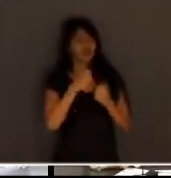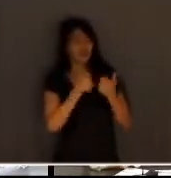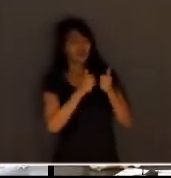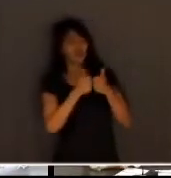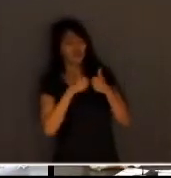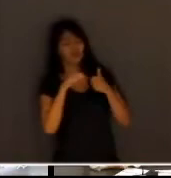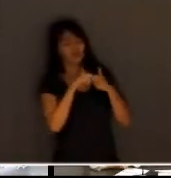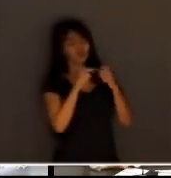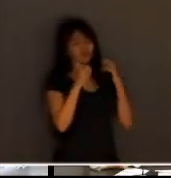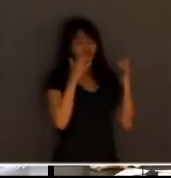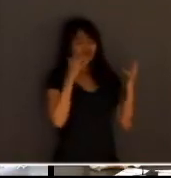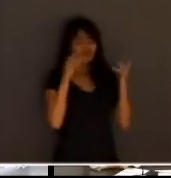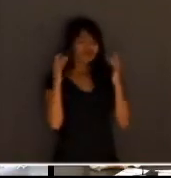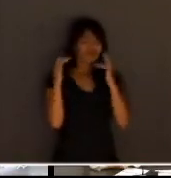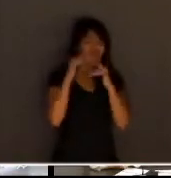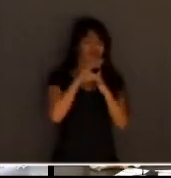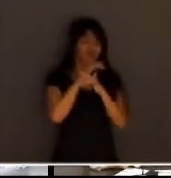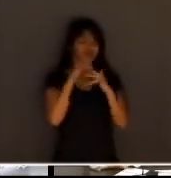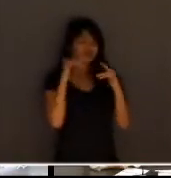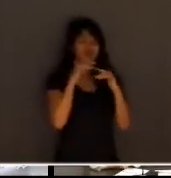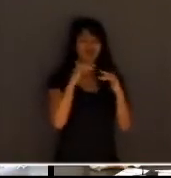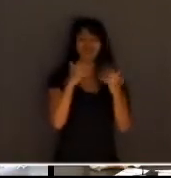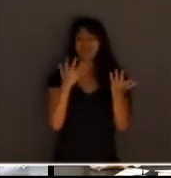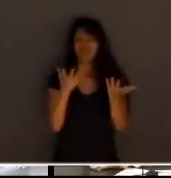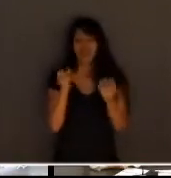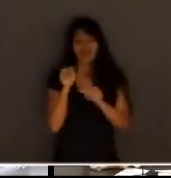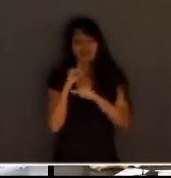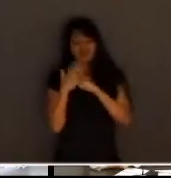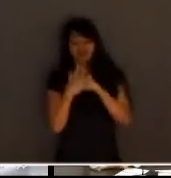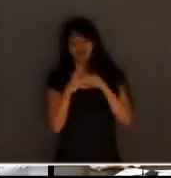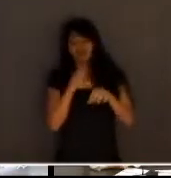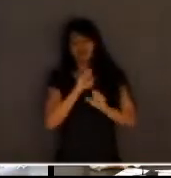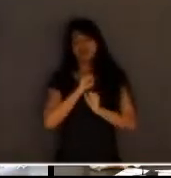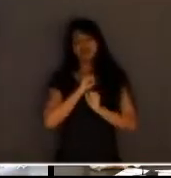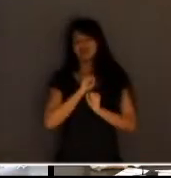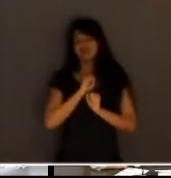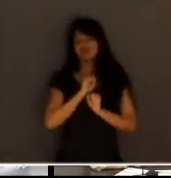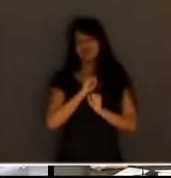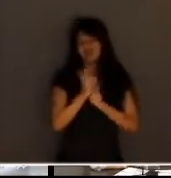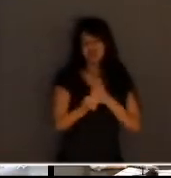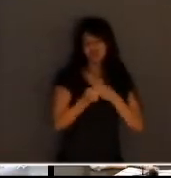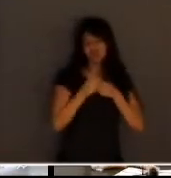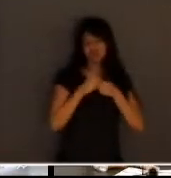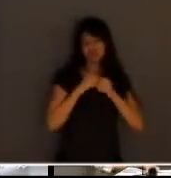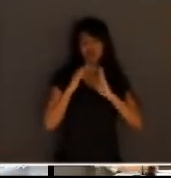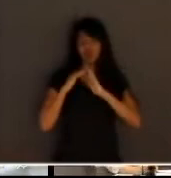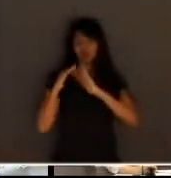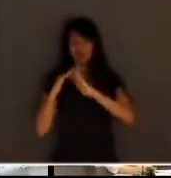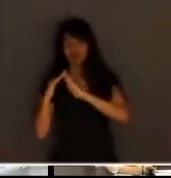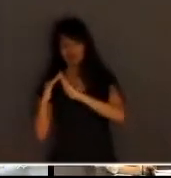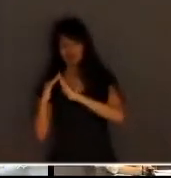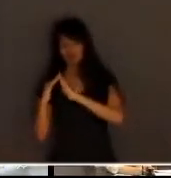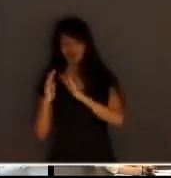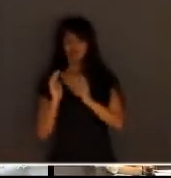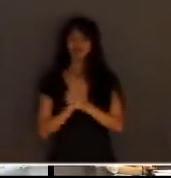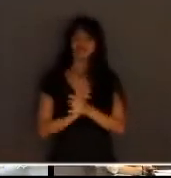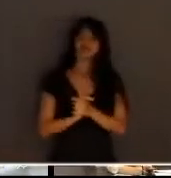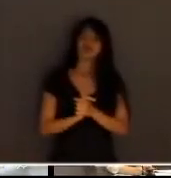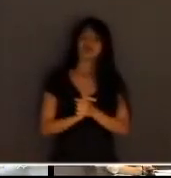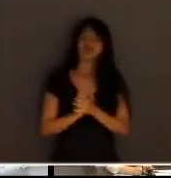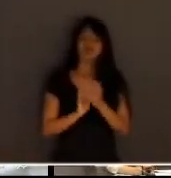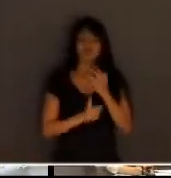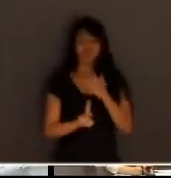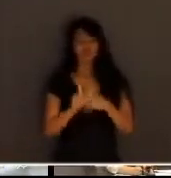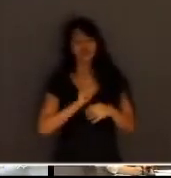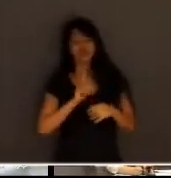itinere. Quer dizer, como garantir isso? Veja, na volta para casa, é até mais razoável. Sempre um ou dois tem carro,